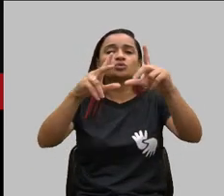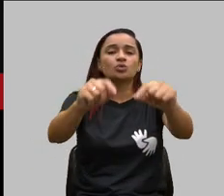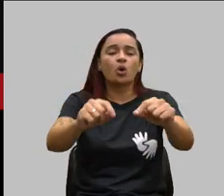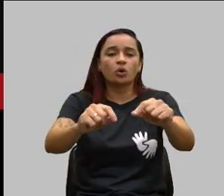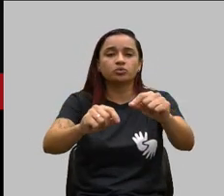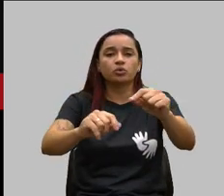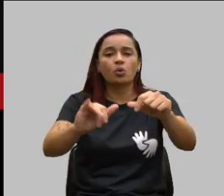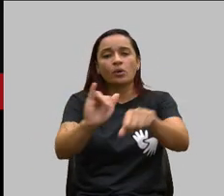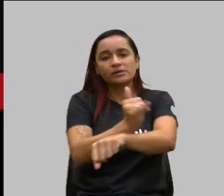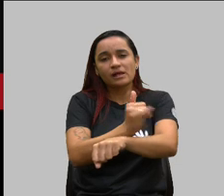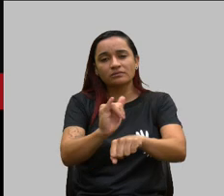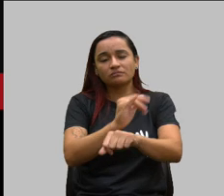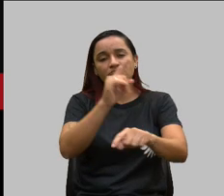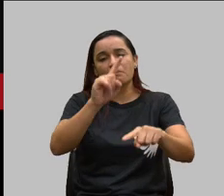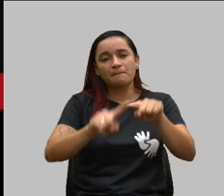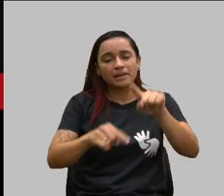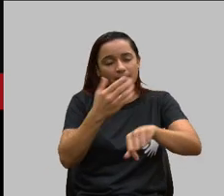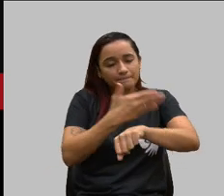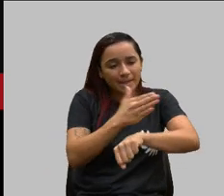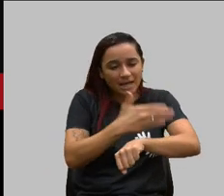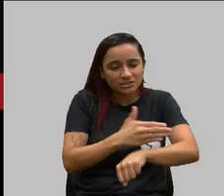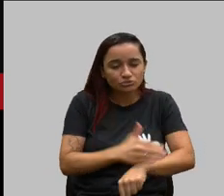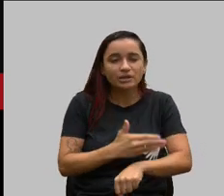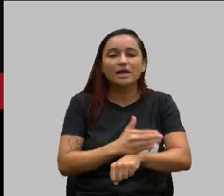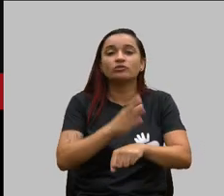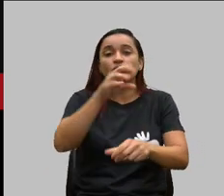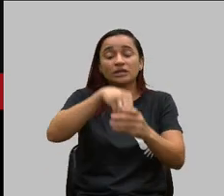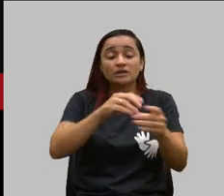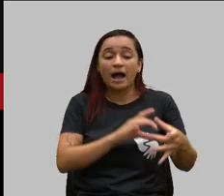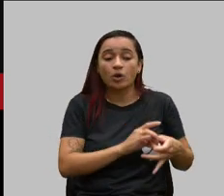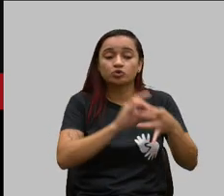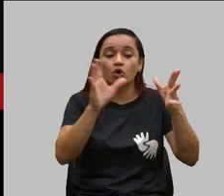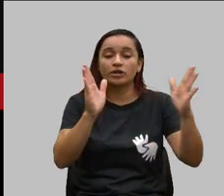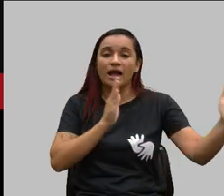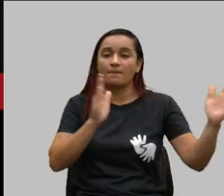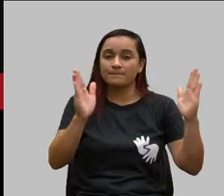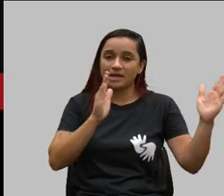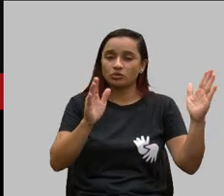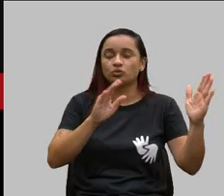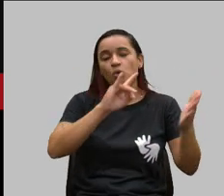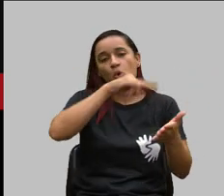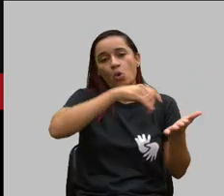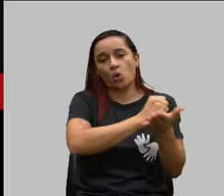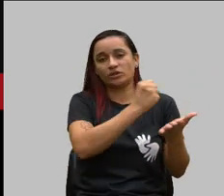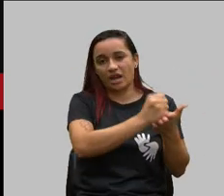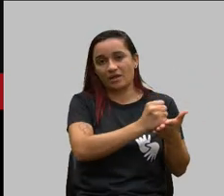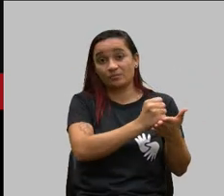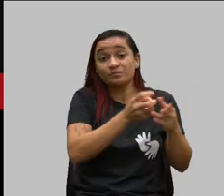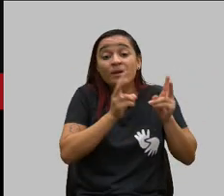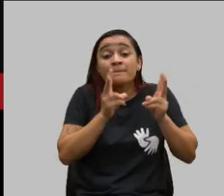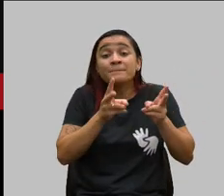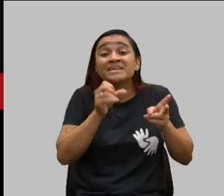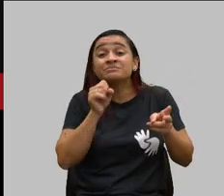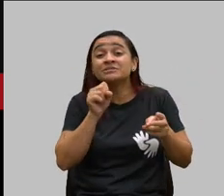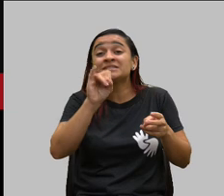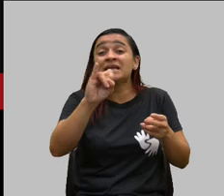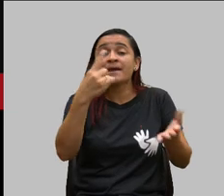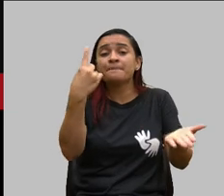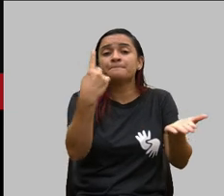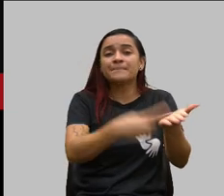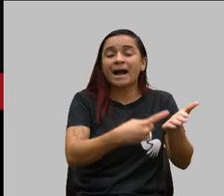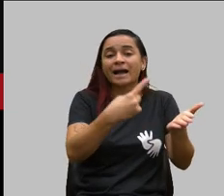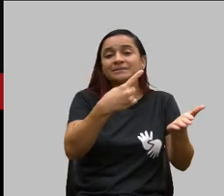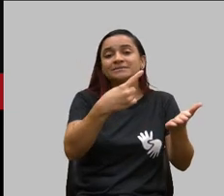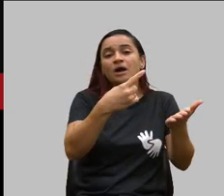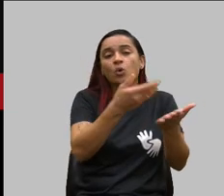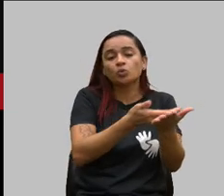autorizado ainda na vigência do contrato mesmo que a marcação do exame ou do procedimento